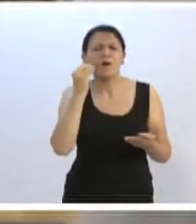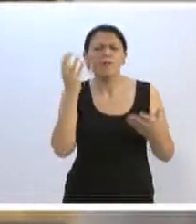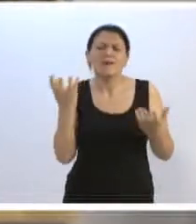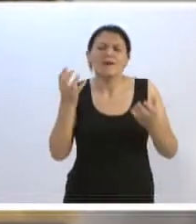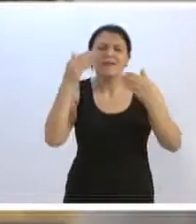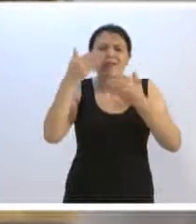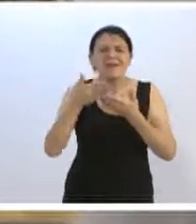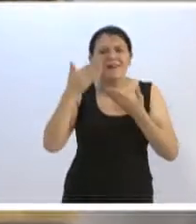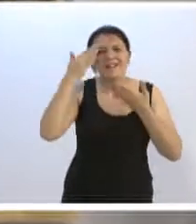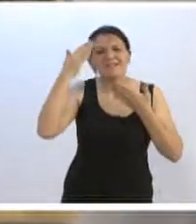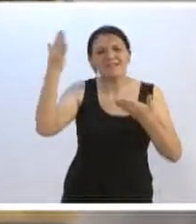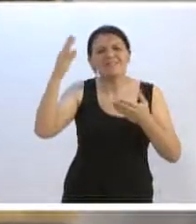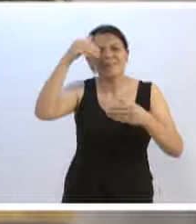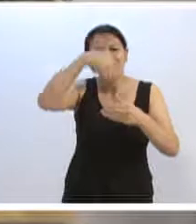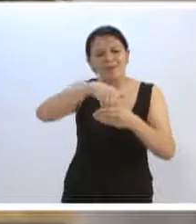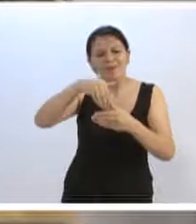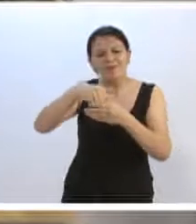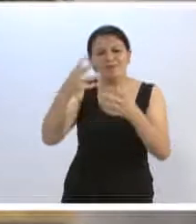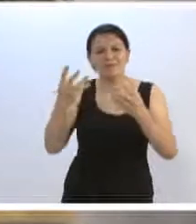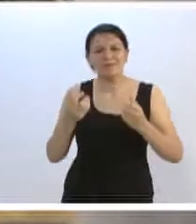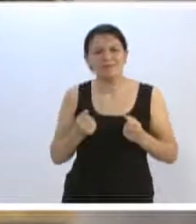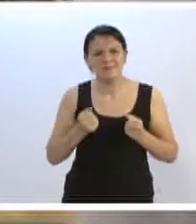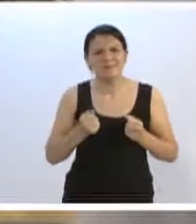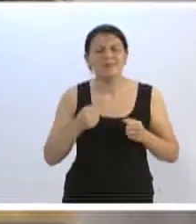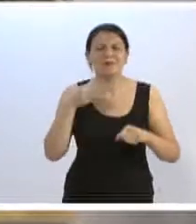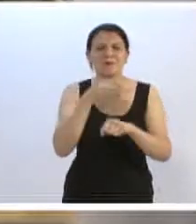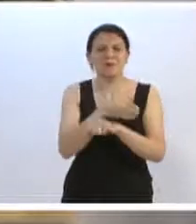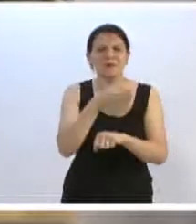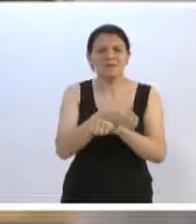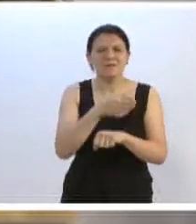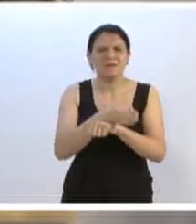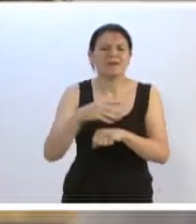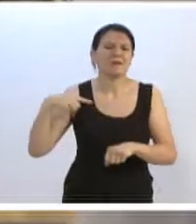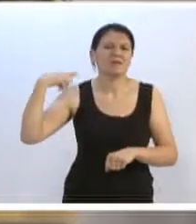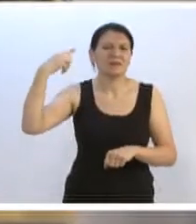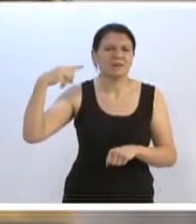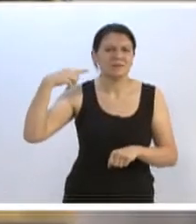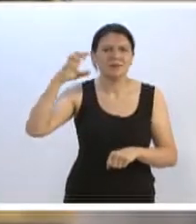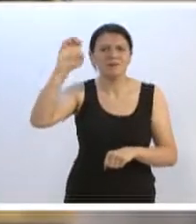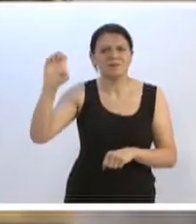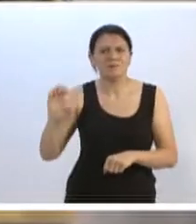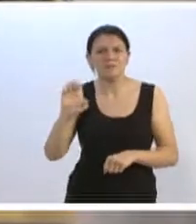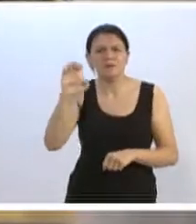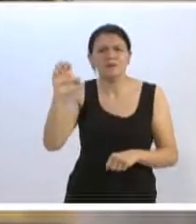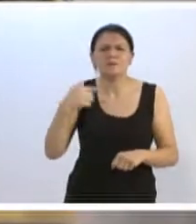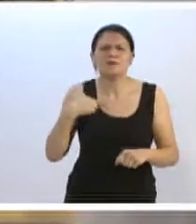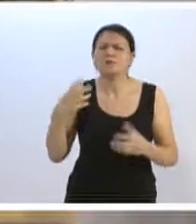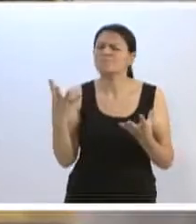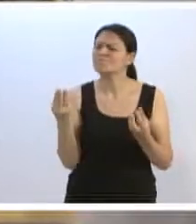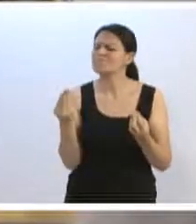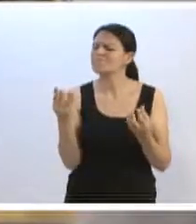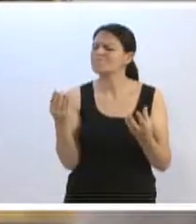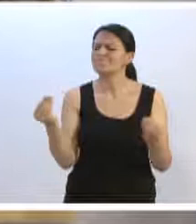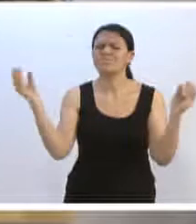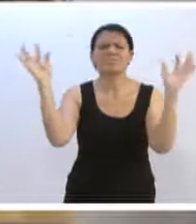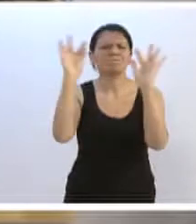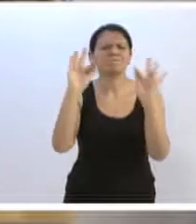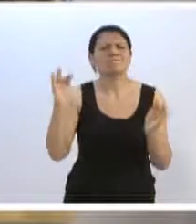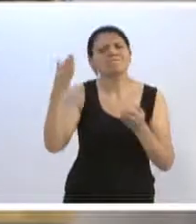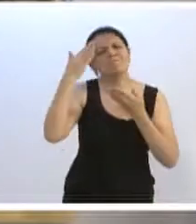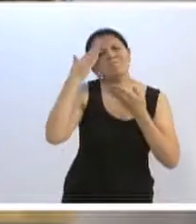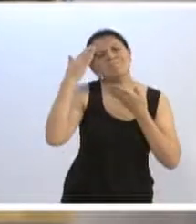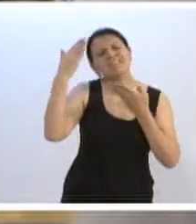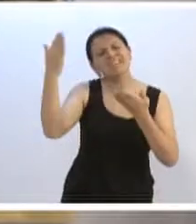inicialmente os votos que recebi nessa primeira eleição da qual participei como candidato a deputado estadual, onde sou imensamente grato por cada voto consciente que